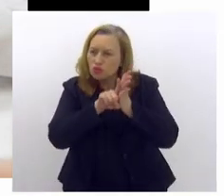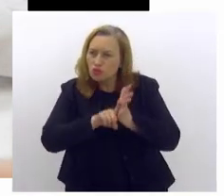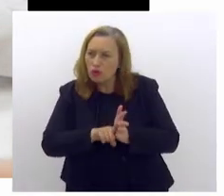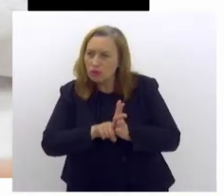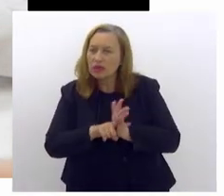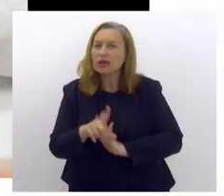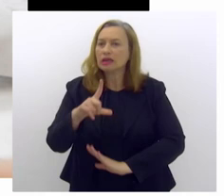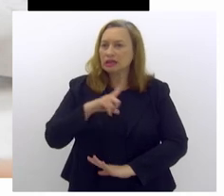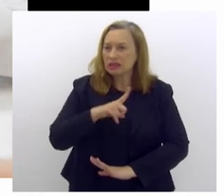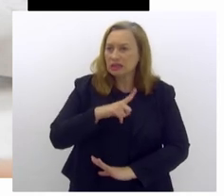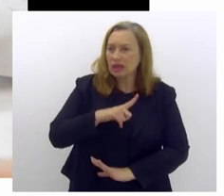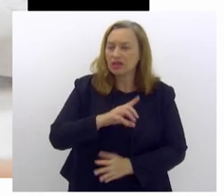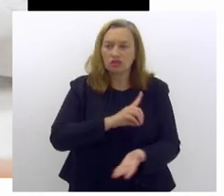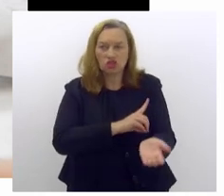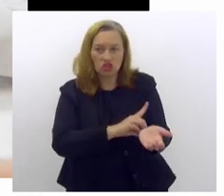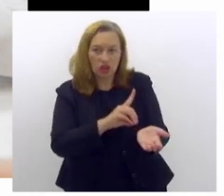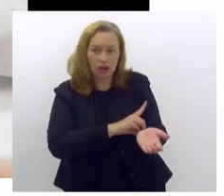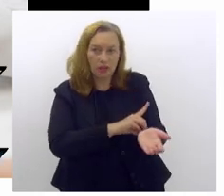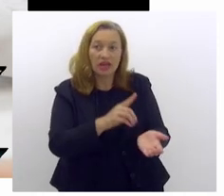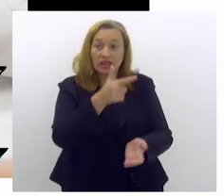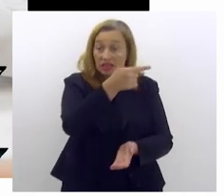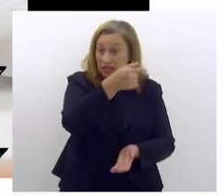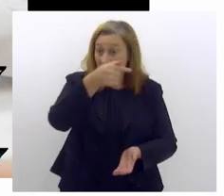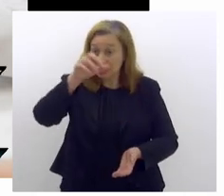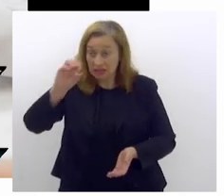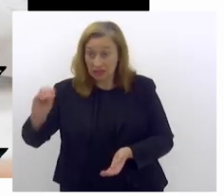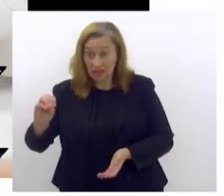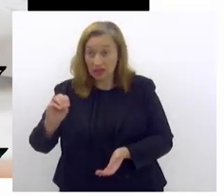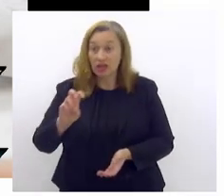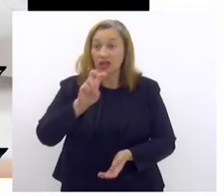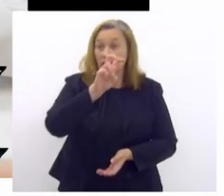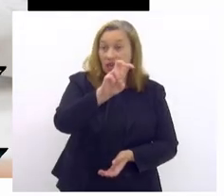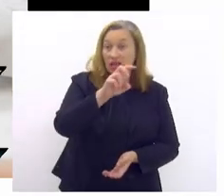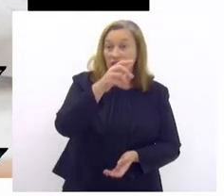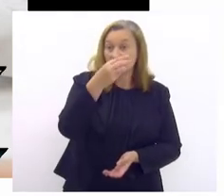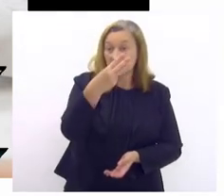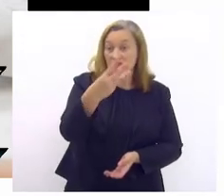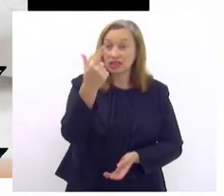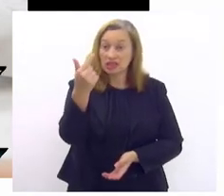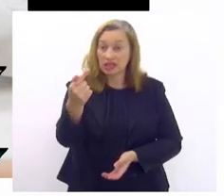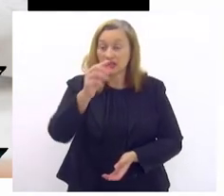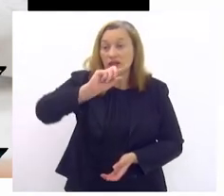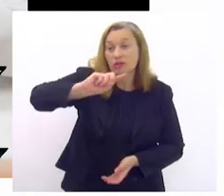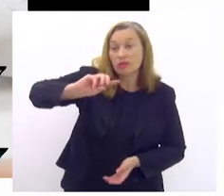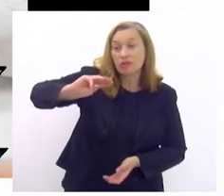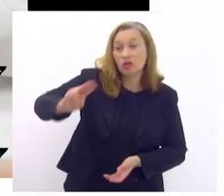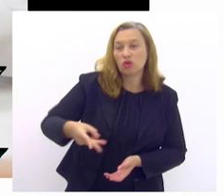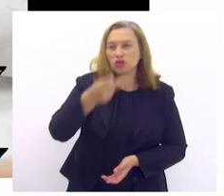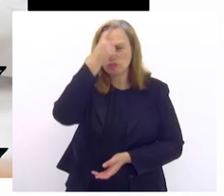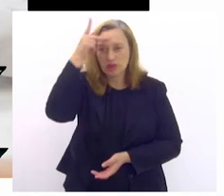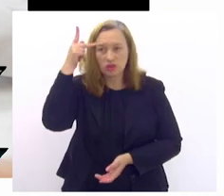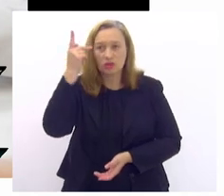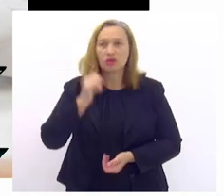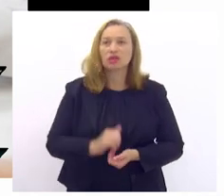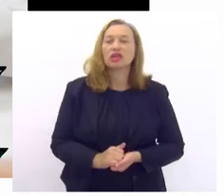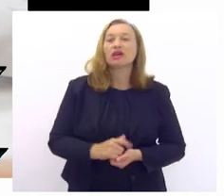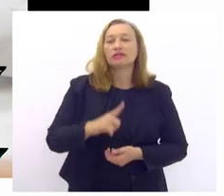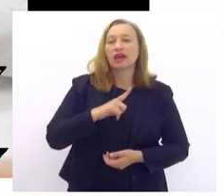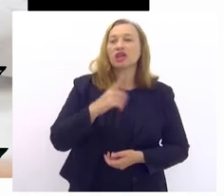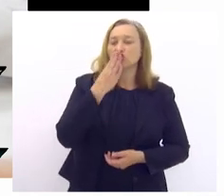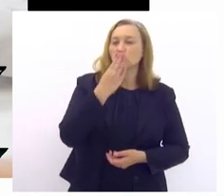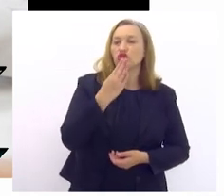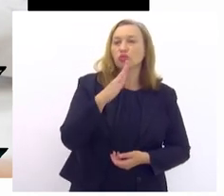tem diabetes nesses 537 milhões de pessoas vivendo com diabetes, tem diabetes tipo 2.